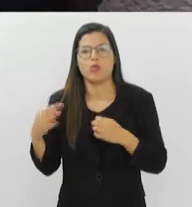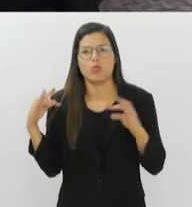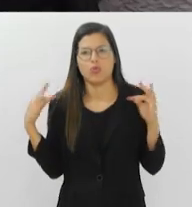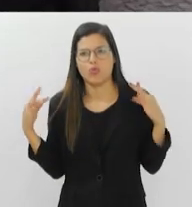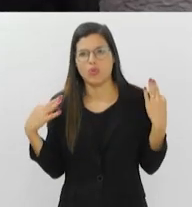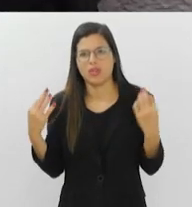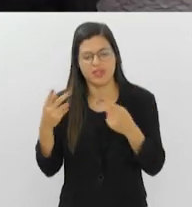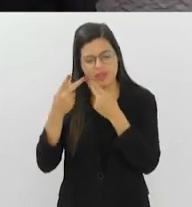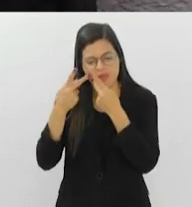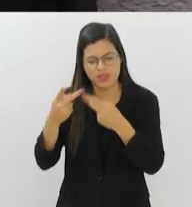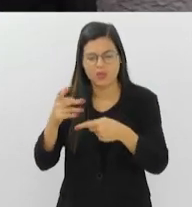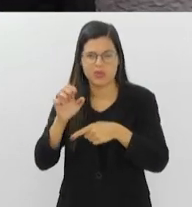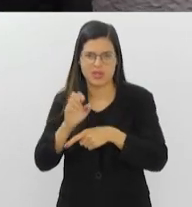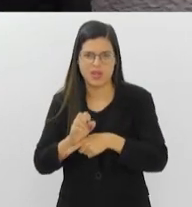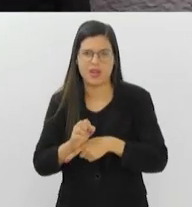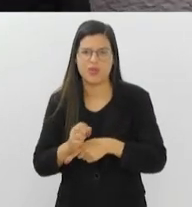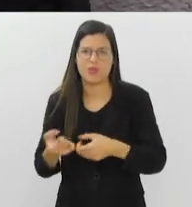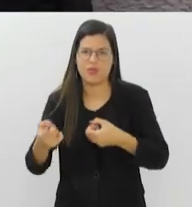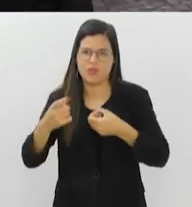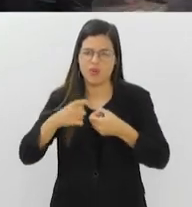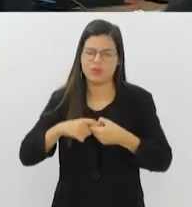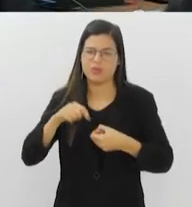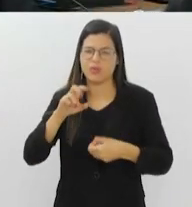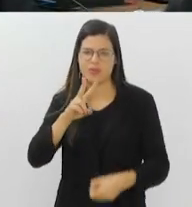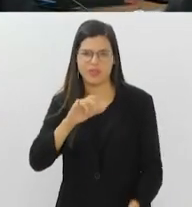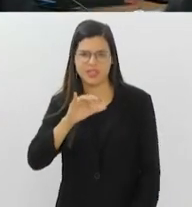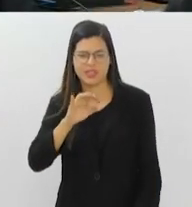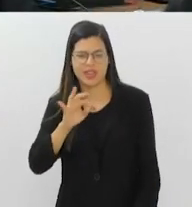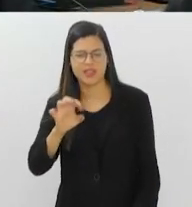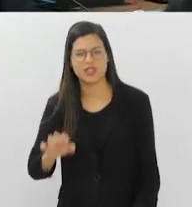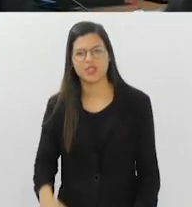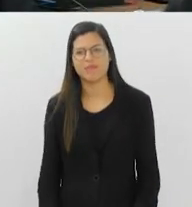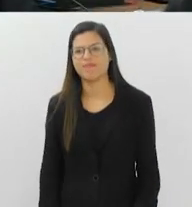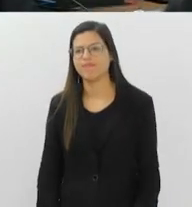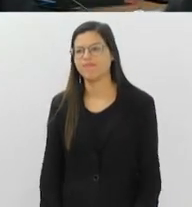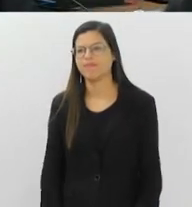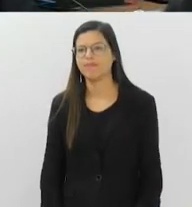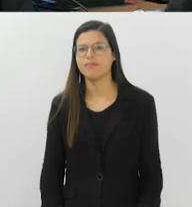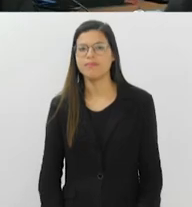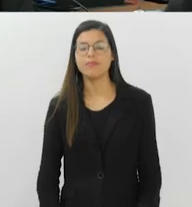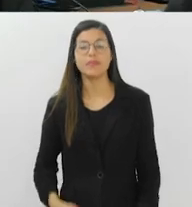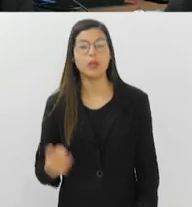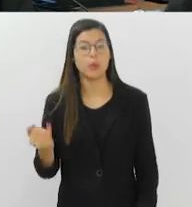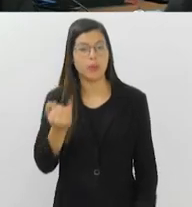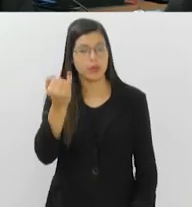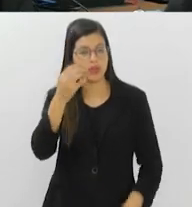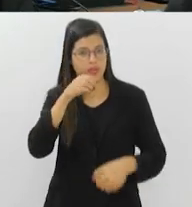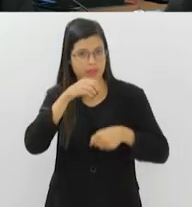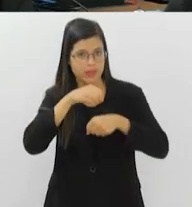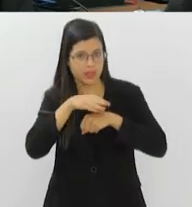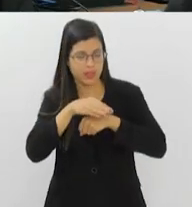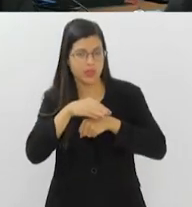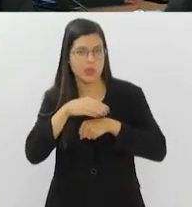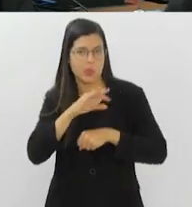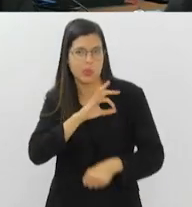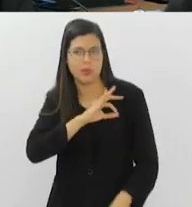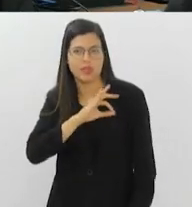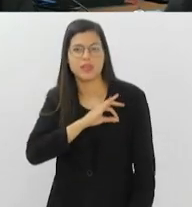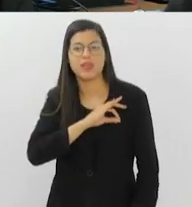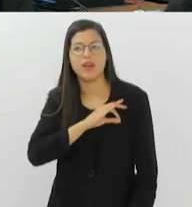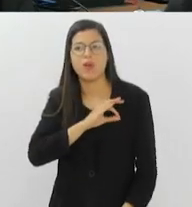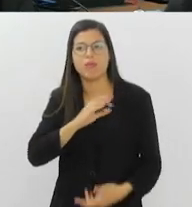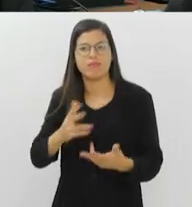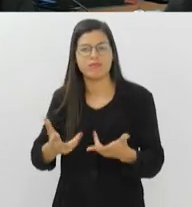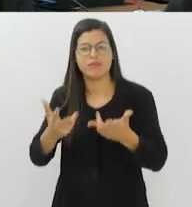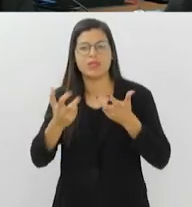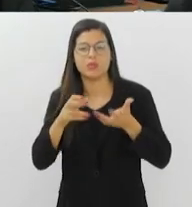o nosso Estado. Vicente, volto com você no estúdio. É importante as dicas do comandante, e eu tenho percebido aqui, pelo menos no centro